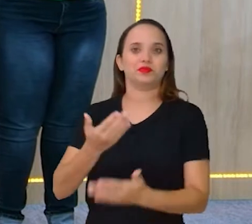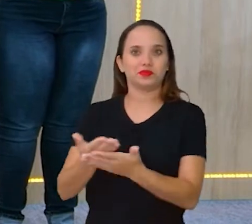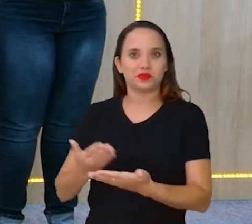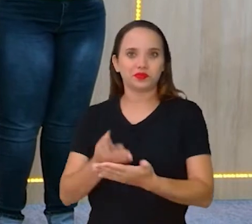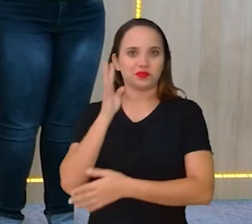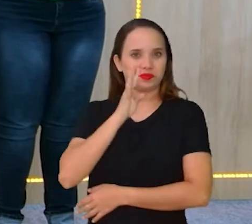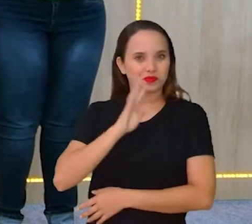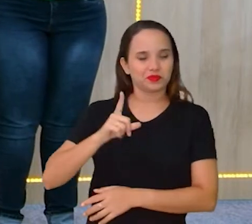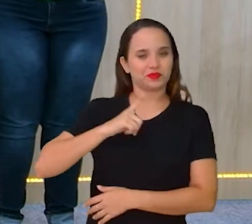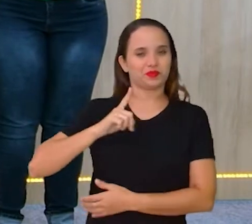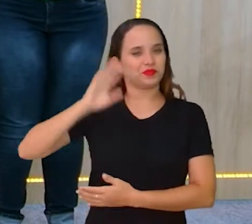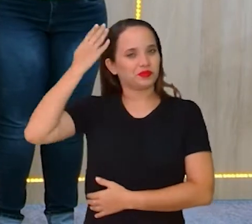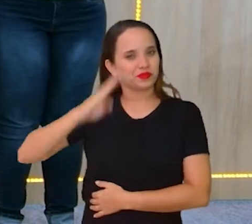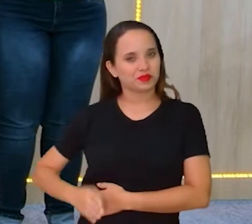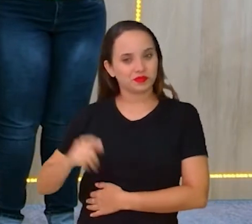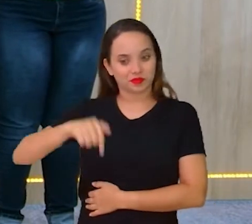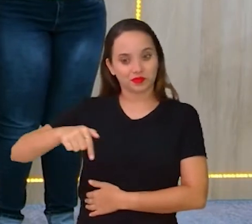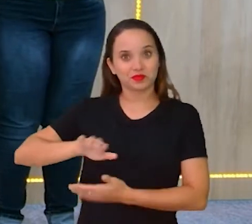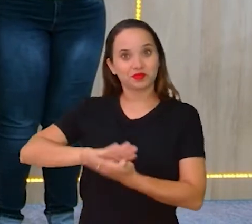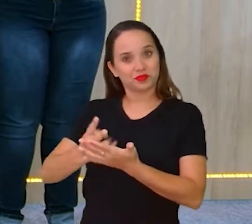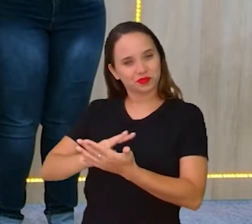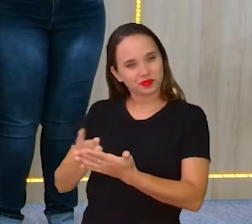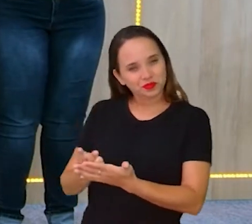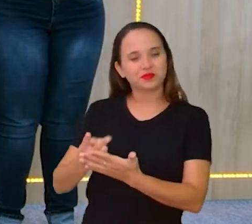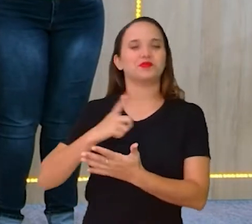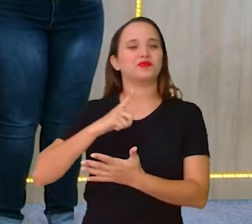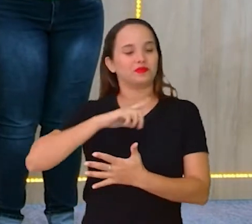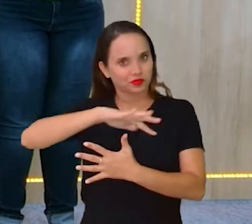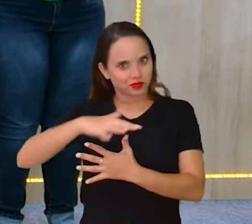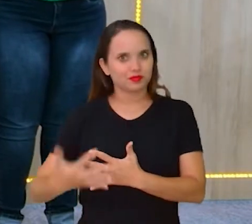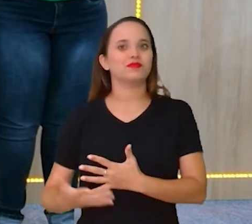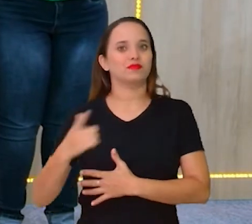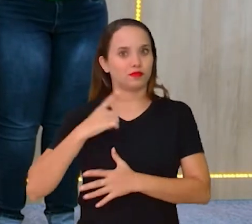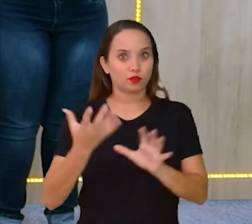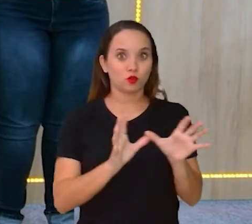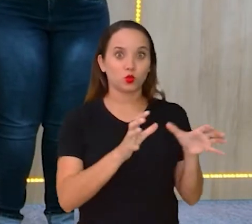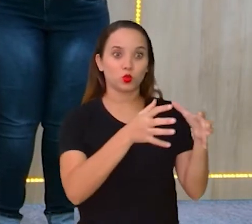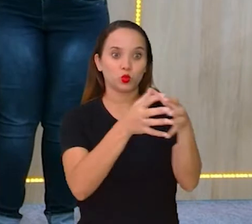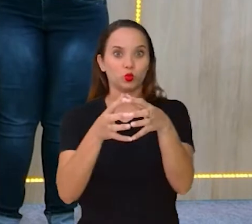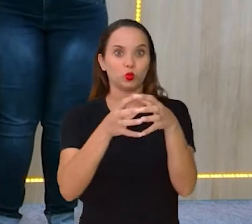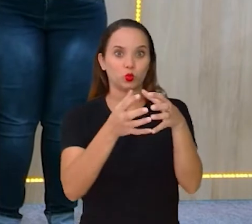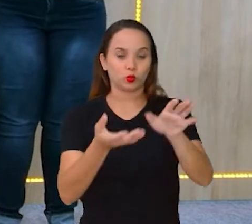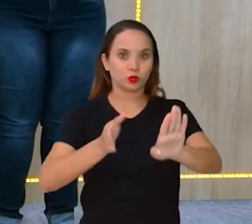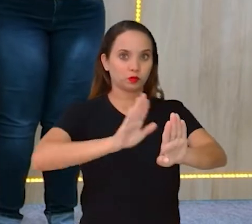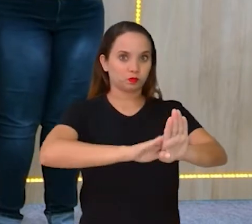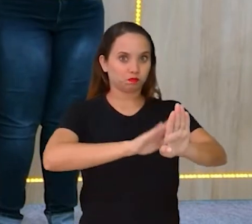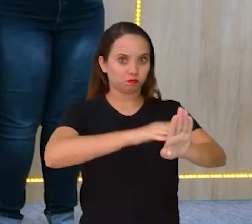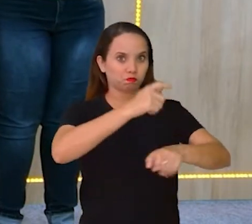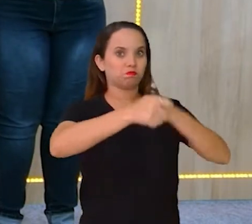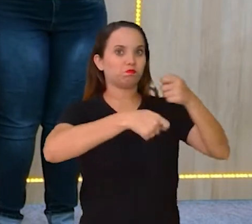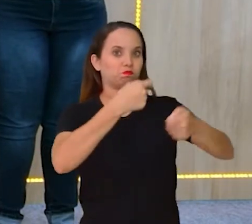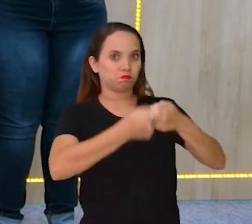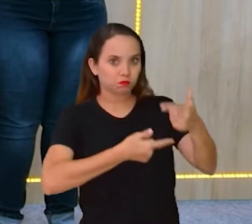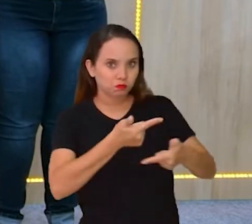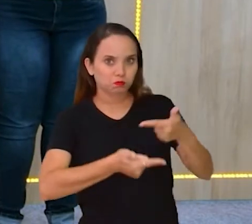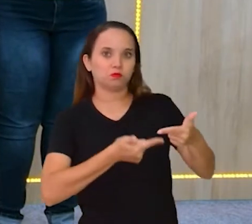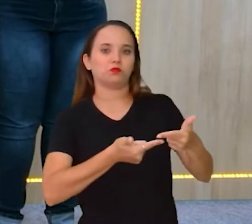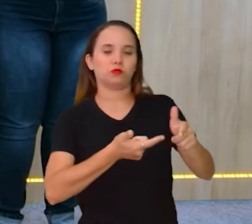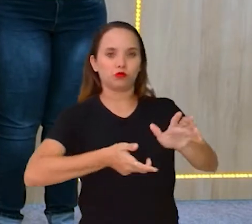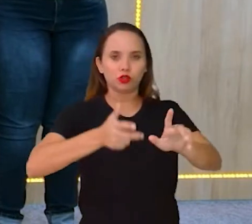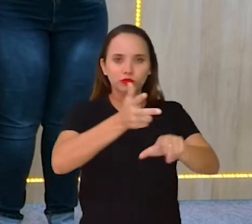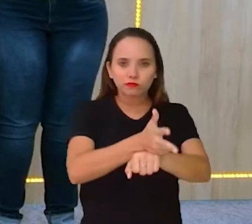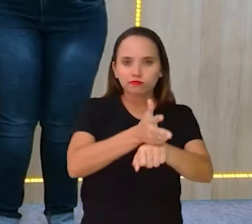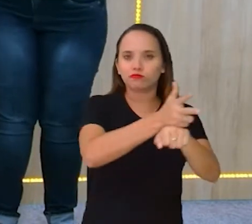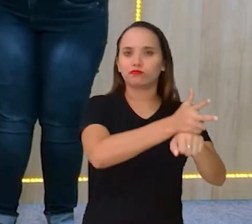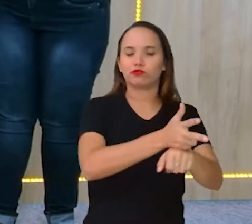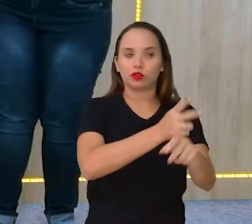Eu estou aqui com o Briele, a nossa intérprete de livros, tem toda uma equipe aqui por trás das câmaras, Clayton, Josi, todo mundo preparando